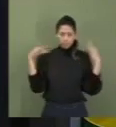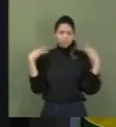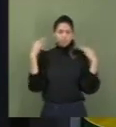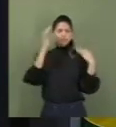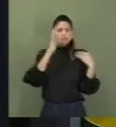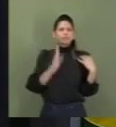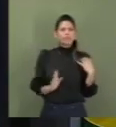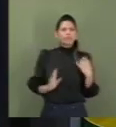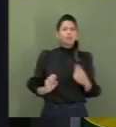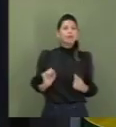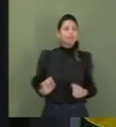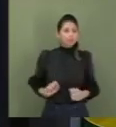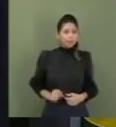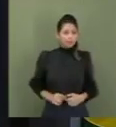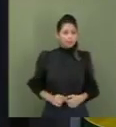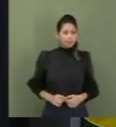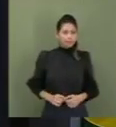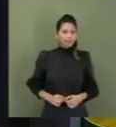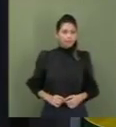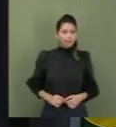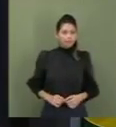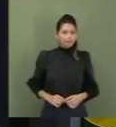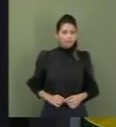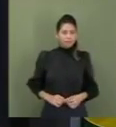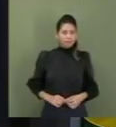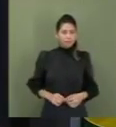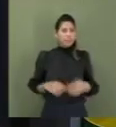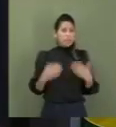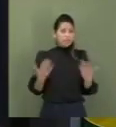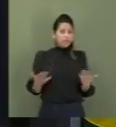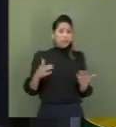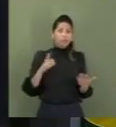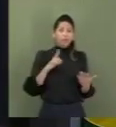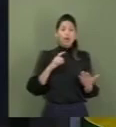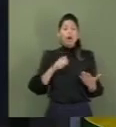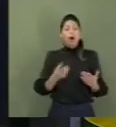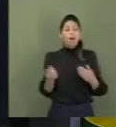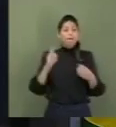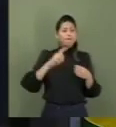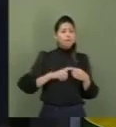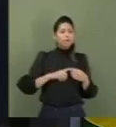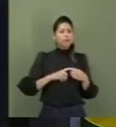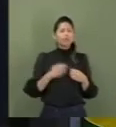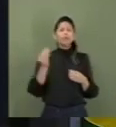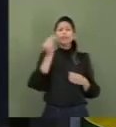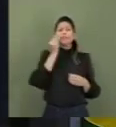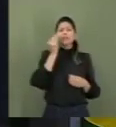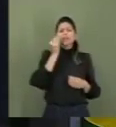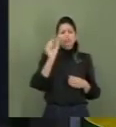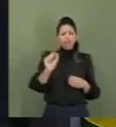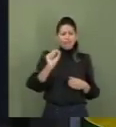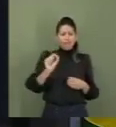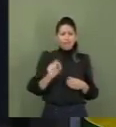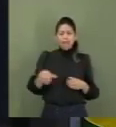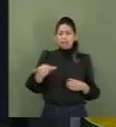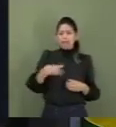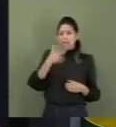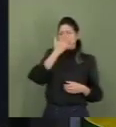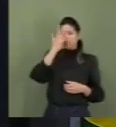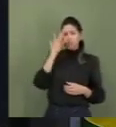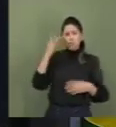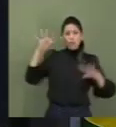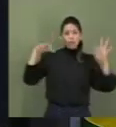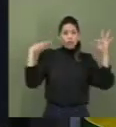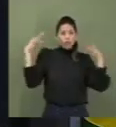Veja o contrassenso. O contrassenso é retomada de exigência para visto de turistas dos Estados